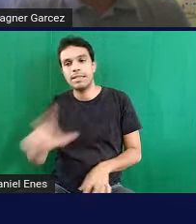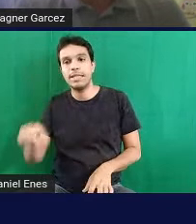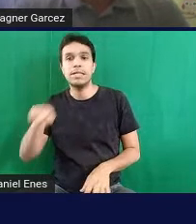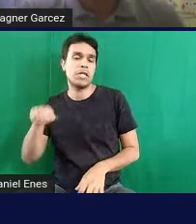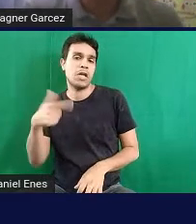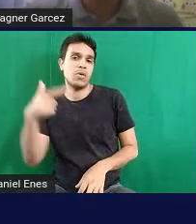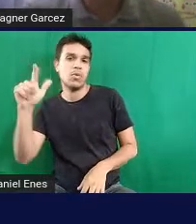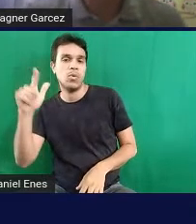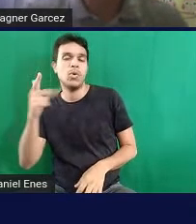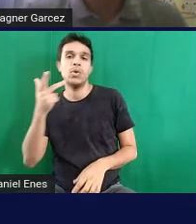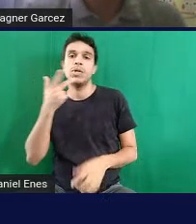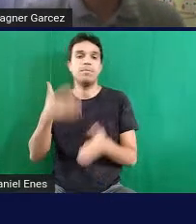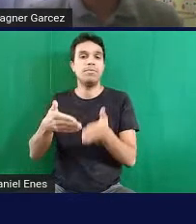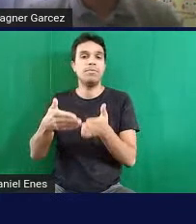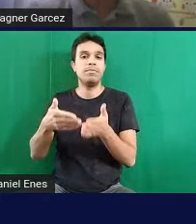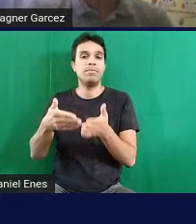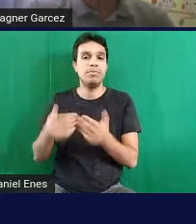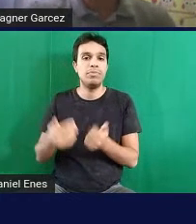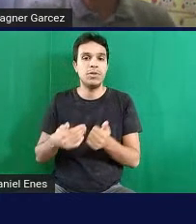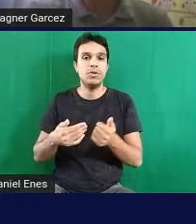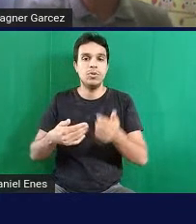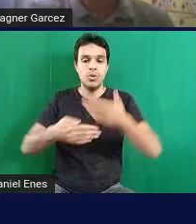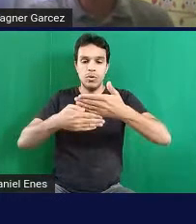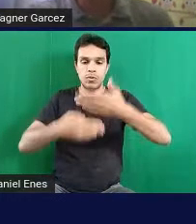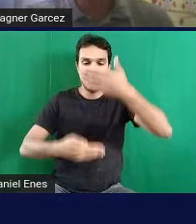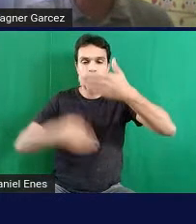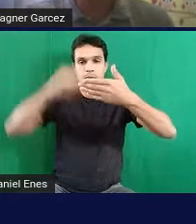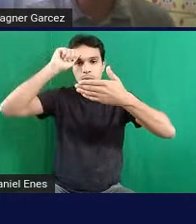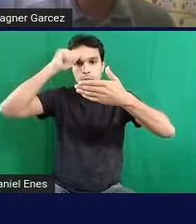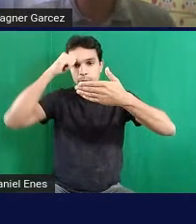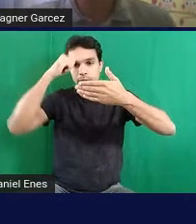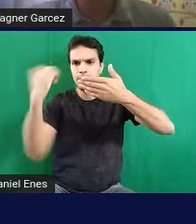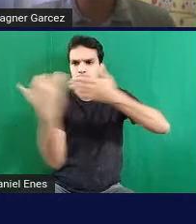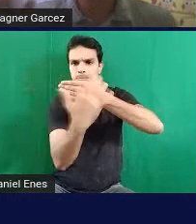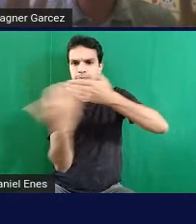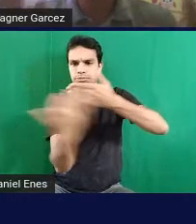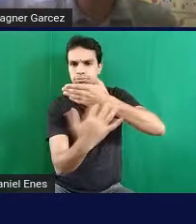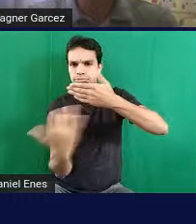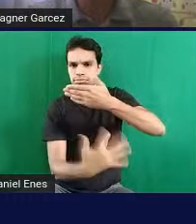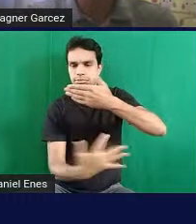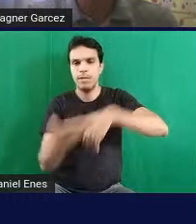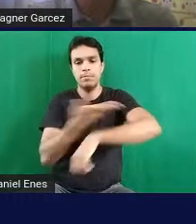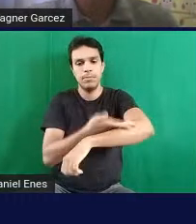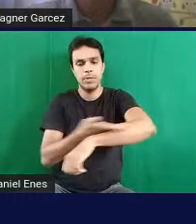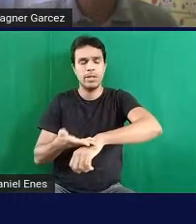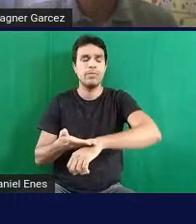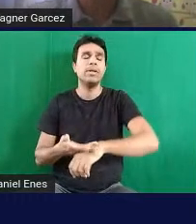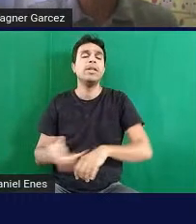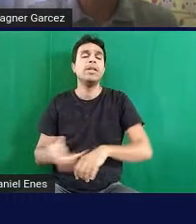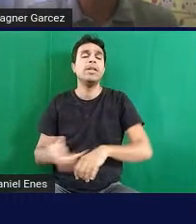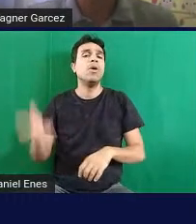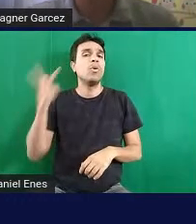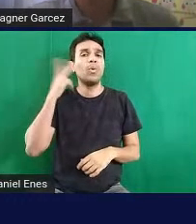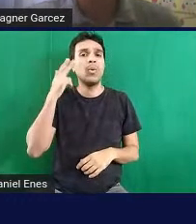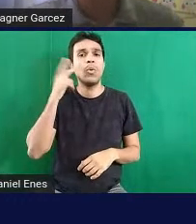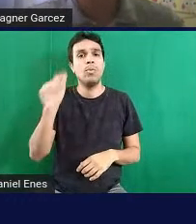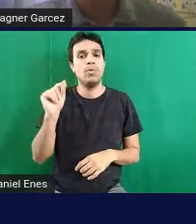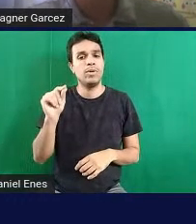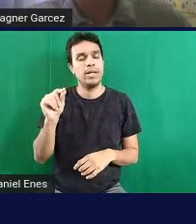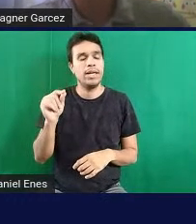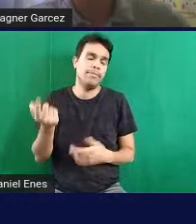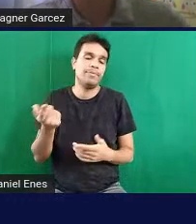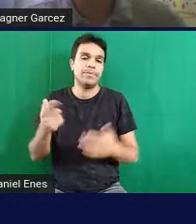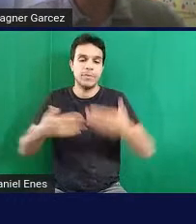fundo preto com a letra branca. Então, assim, na dúvida, mantenha um comum que é o branco com a letra preta,